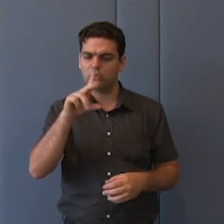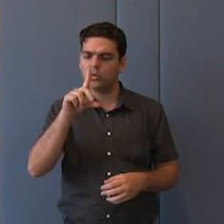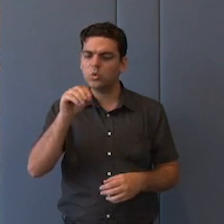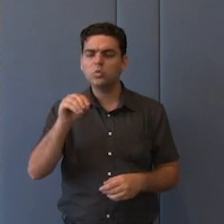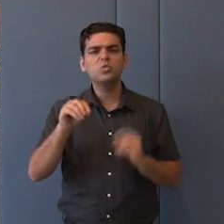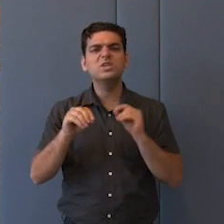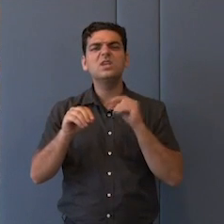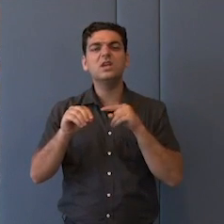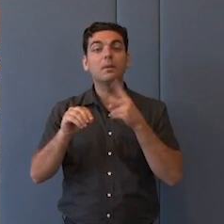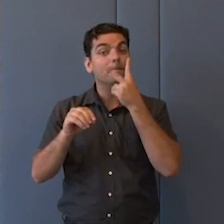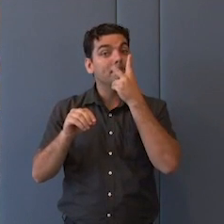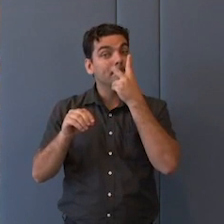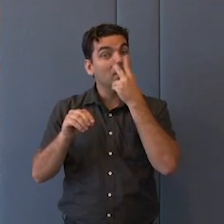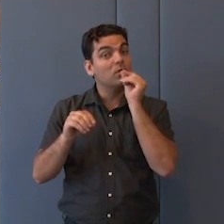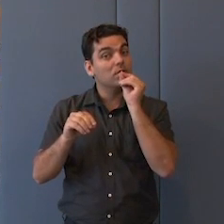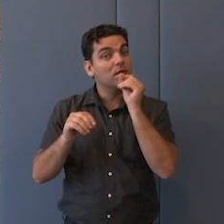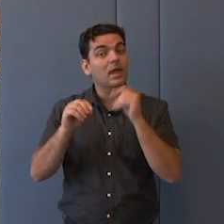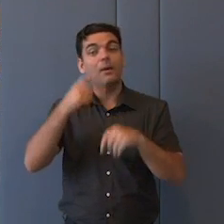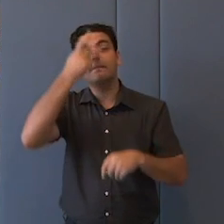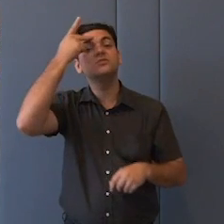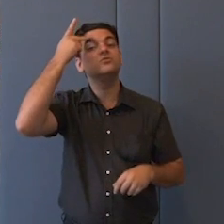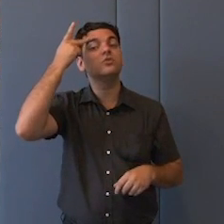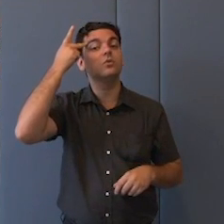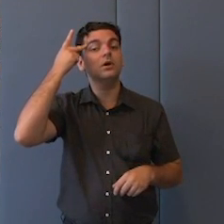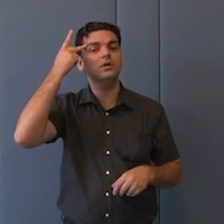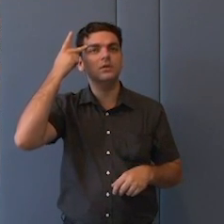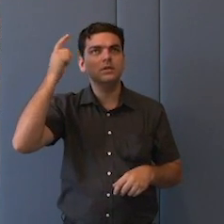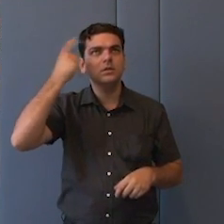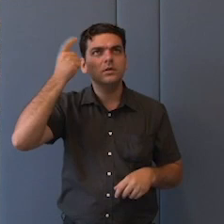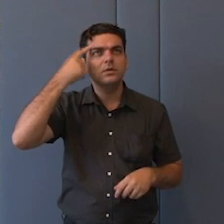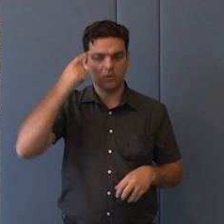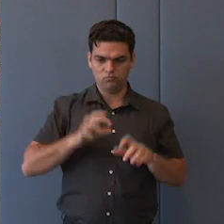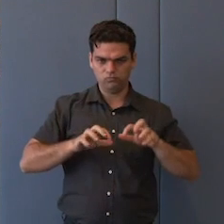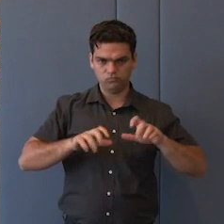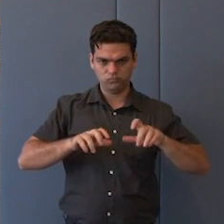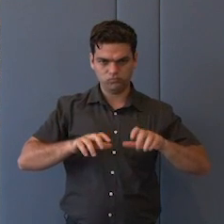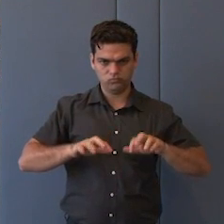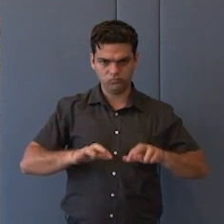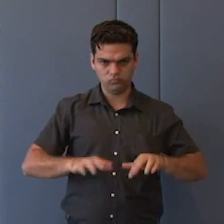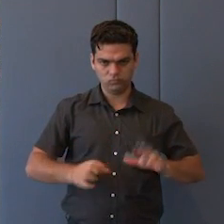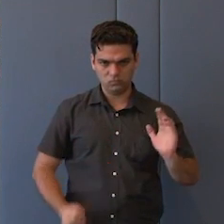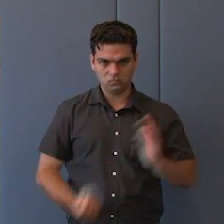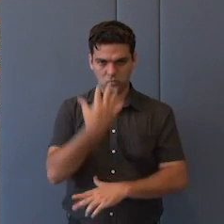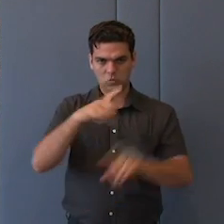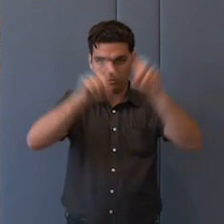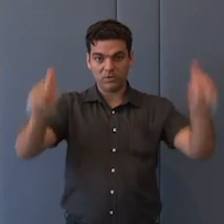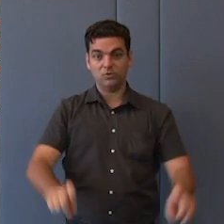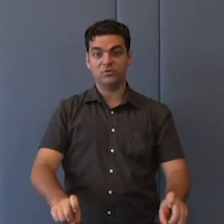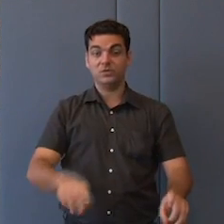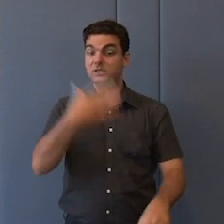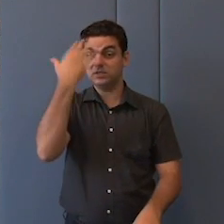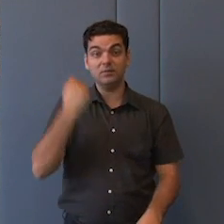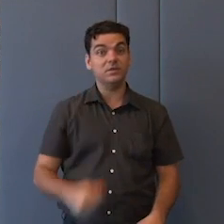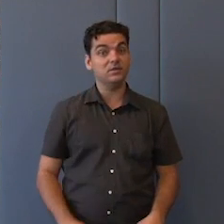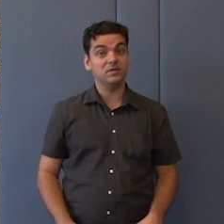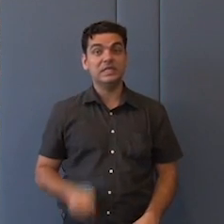A máquina, ela nunca vai conseguir se programar. Basicamente, acho que é isso, se eu entendo bem. Se tem algum matemático aqui, me diga se estou errado,